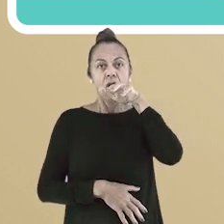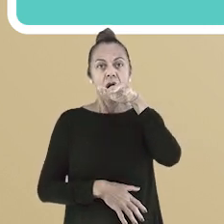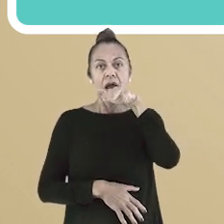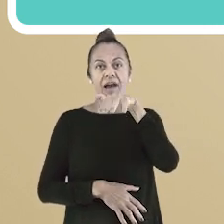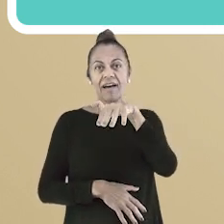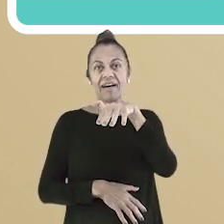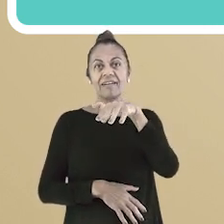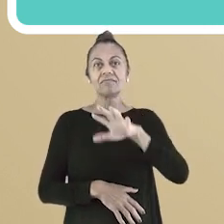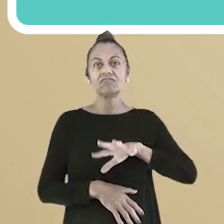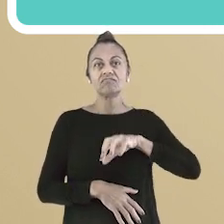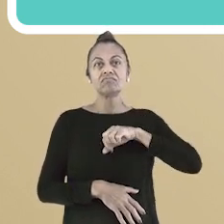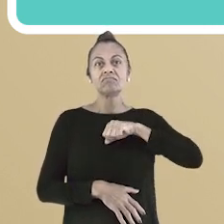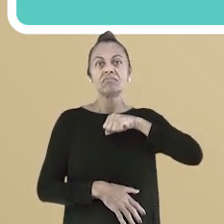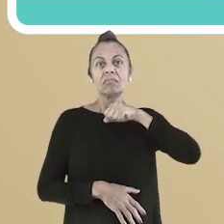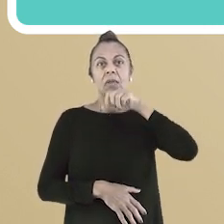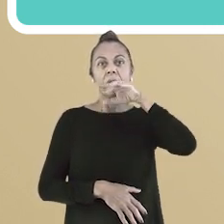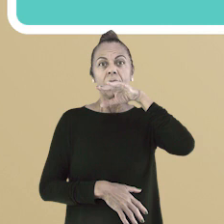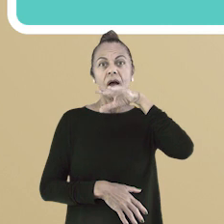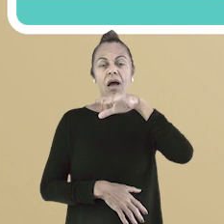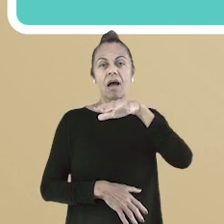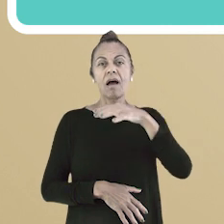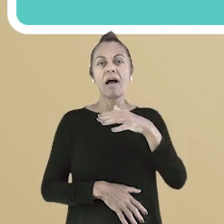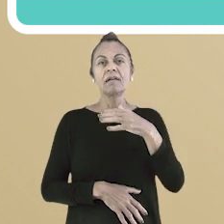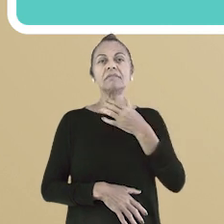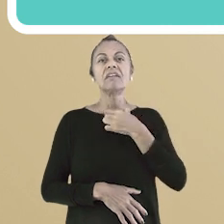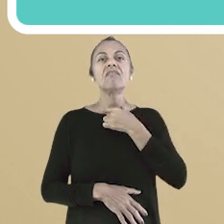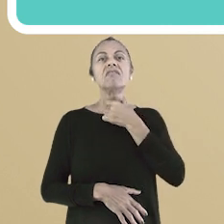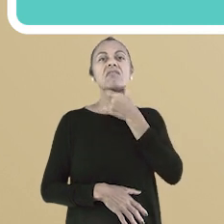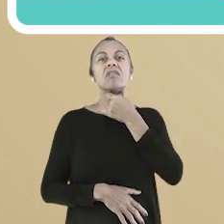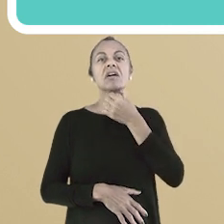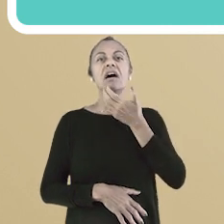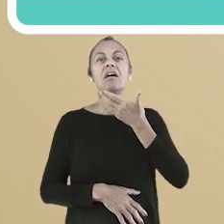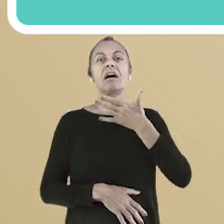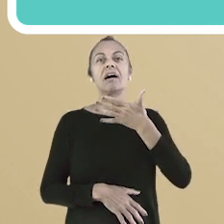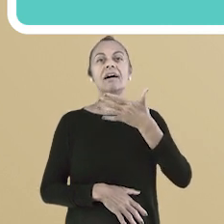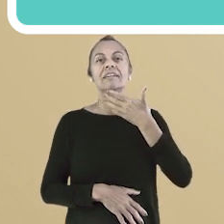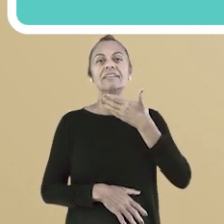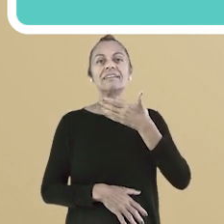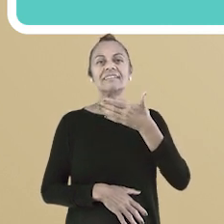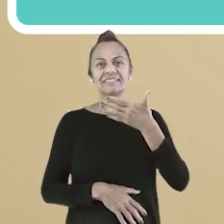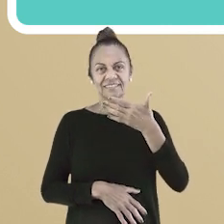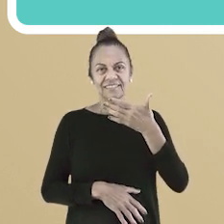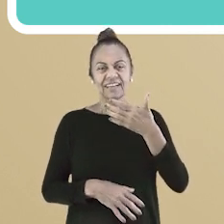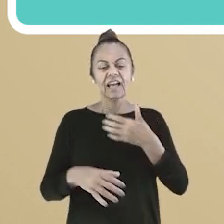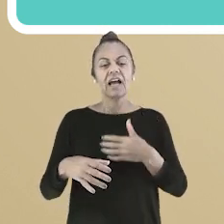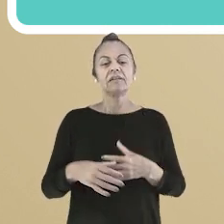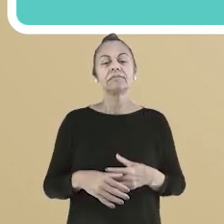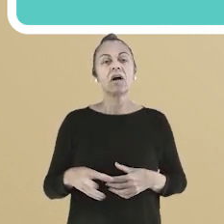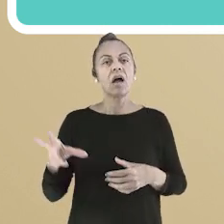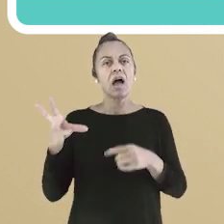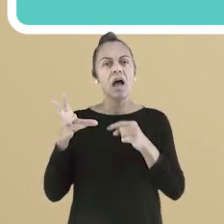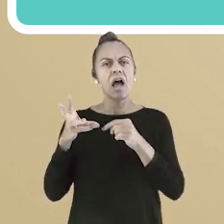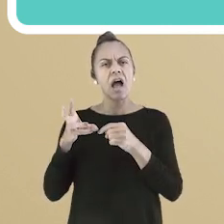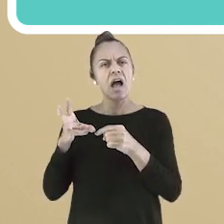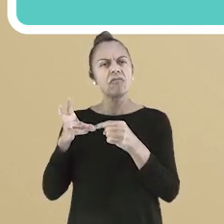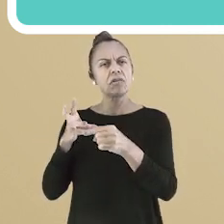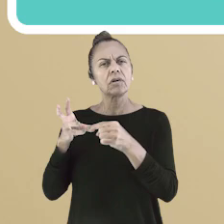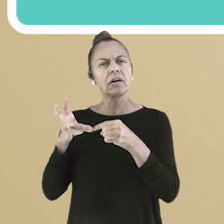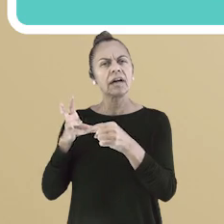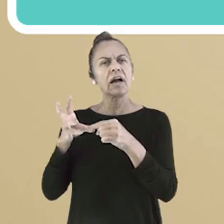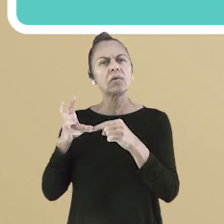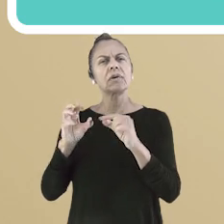dos pulmões passa livremente pela boca ou nariz. Assim, fazem vibrar as pregas